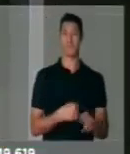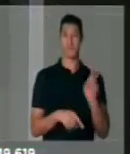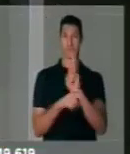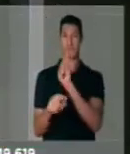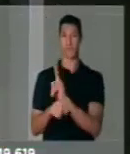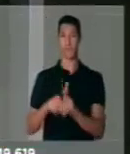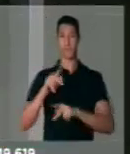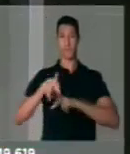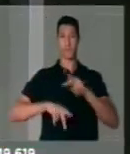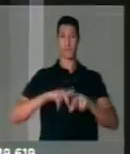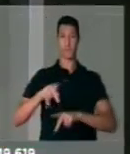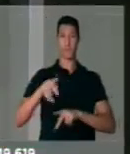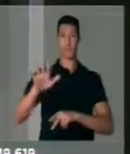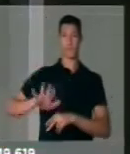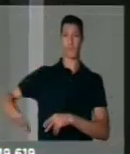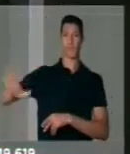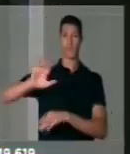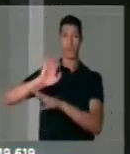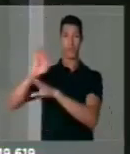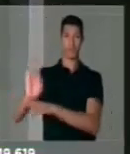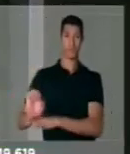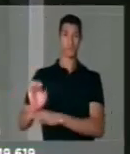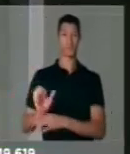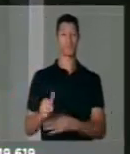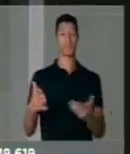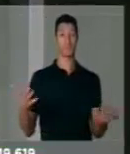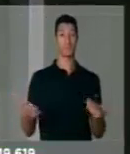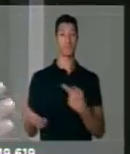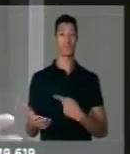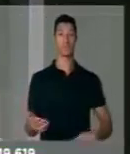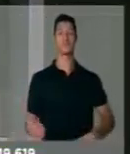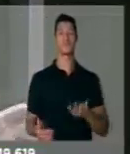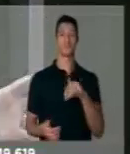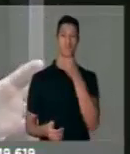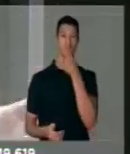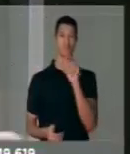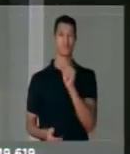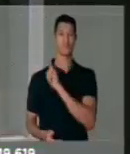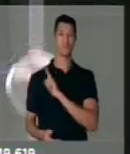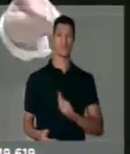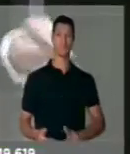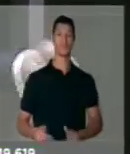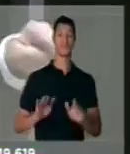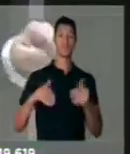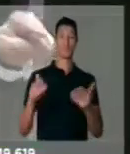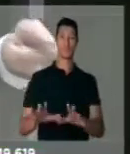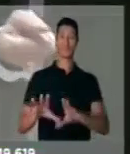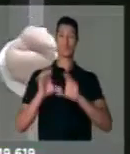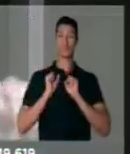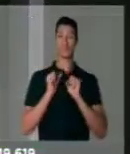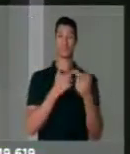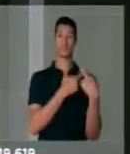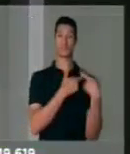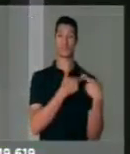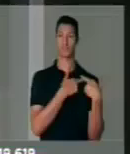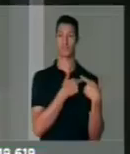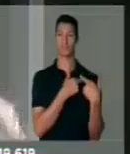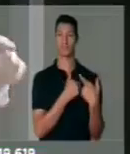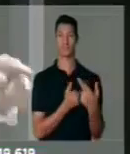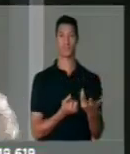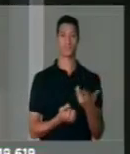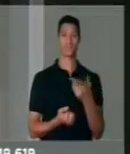defender o povo do nosso estado. E aí, senhor presidente, é lamentável que o governador, ao invés de assumir a responsabilidade